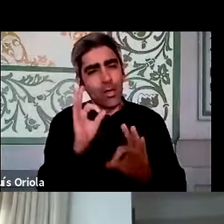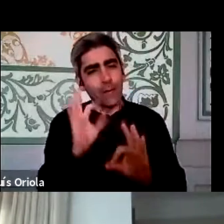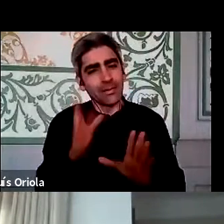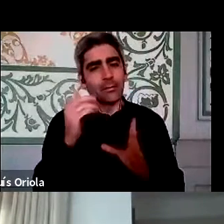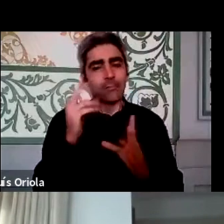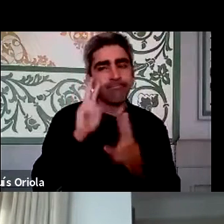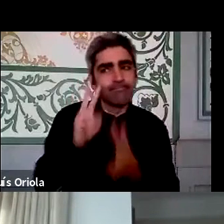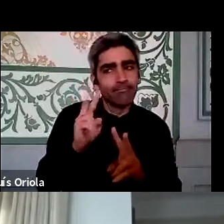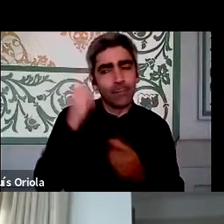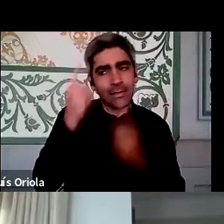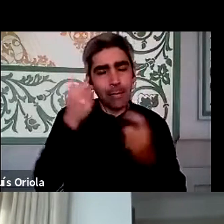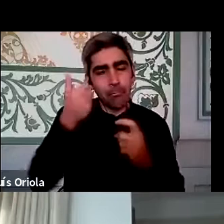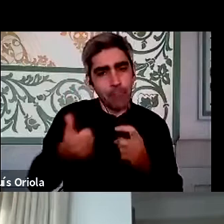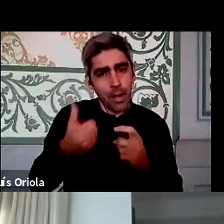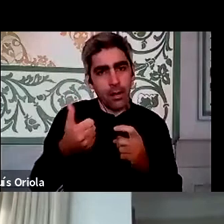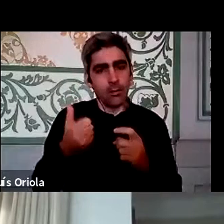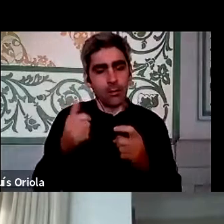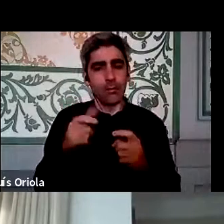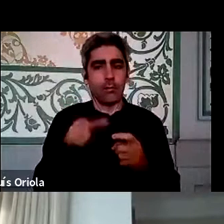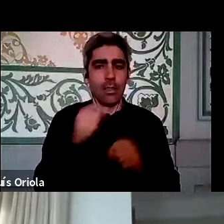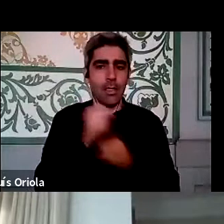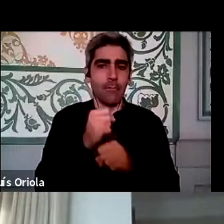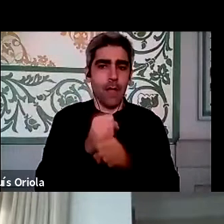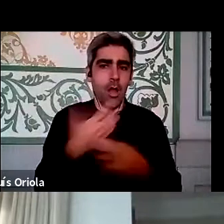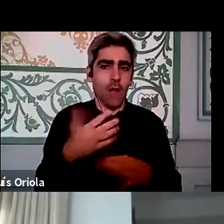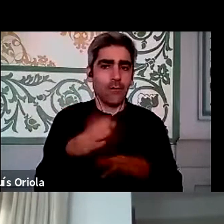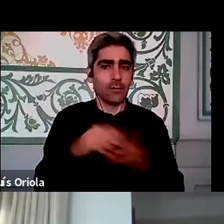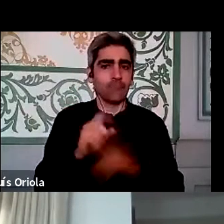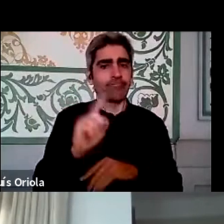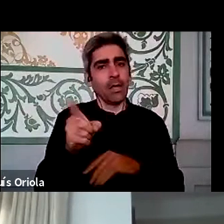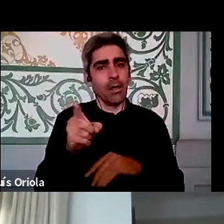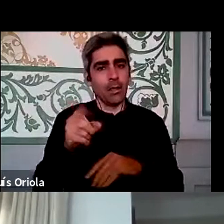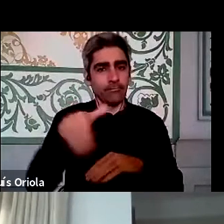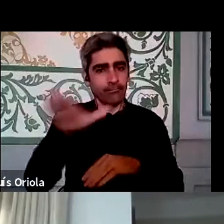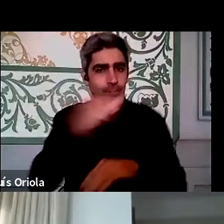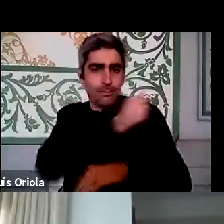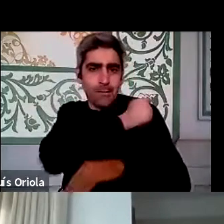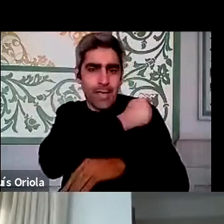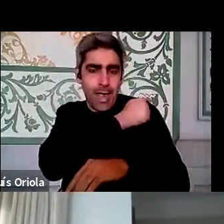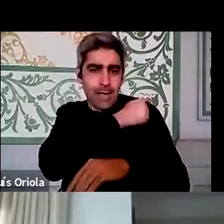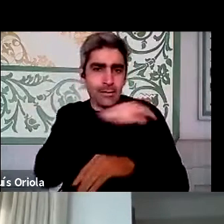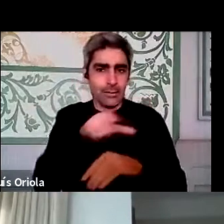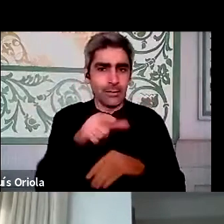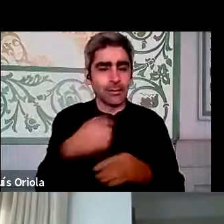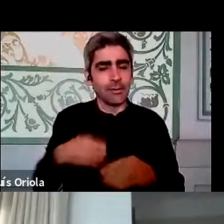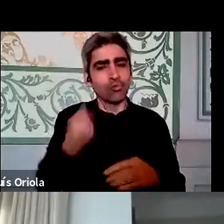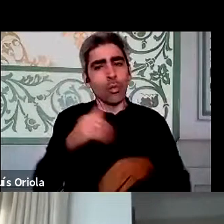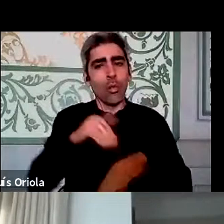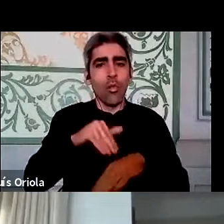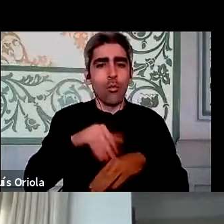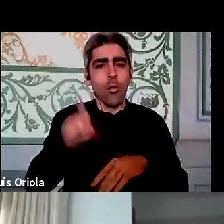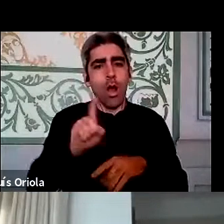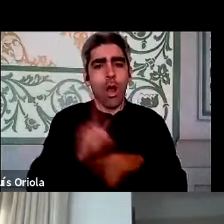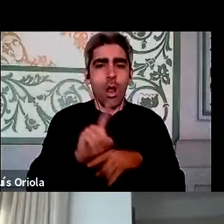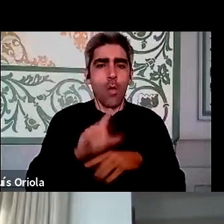ponderar, temos que saber ponderar este trabalho que agora mandámos para as pessoas para casa com alguma culpabilidade, parece que elas iam para casa